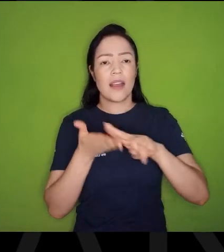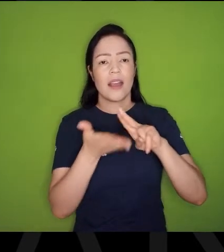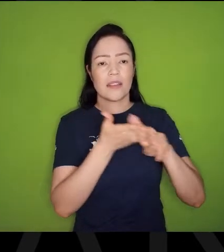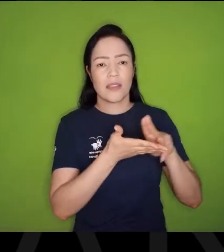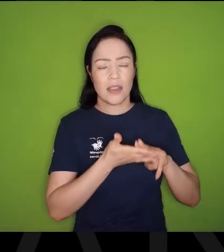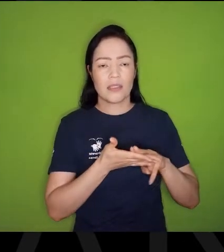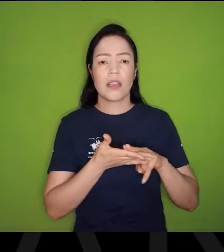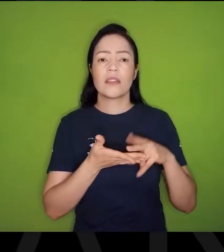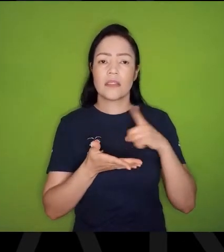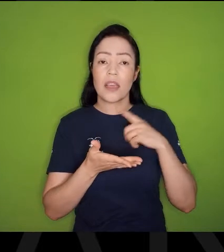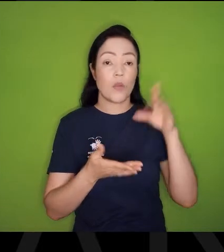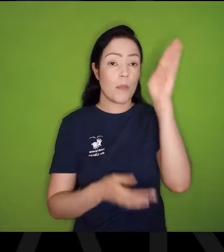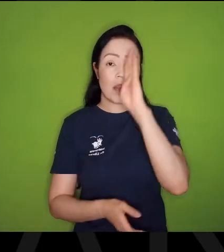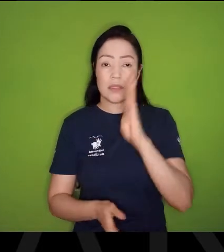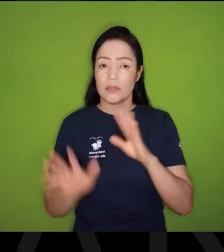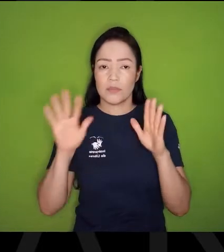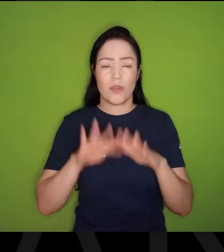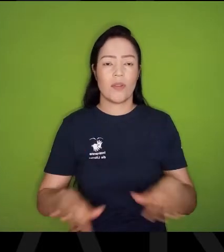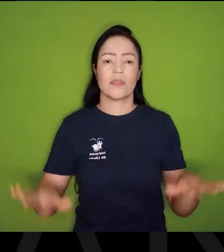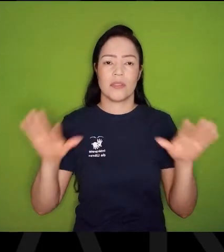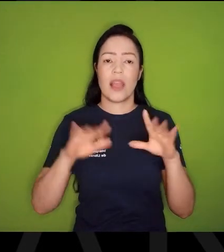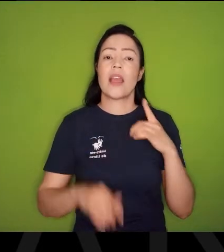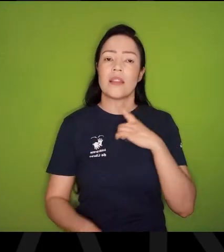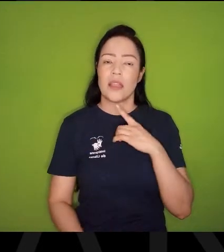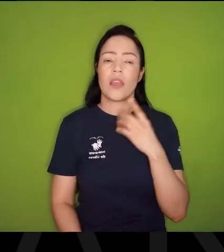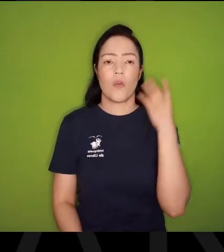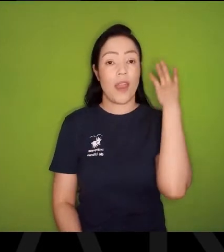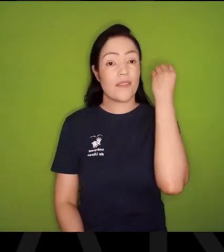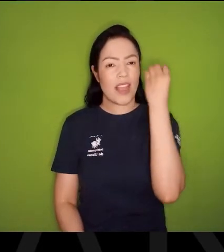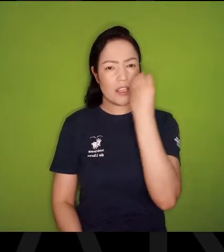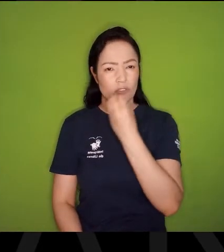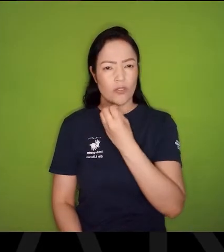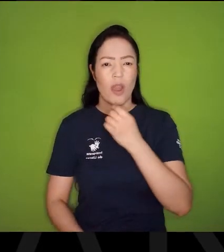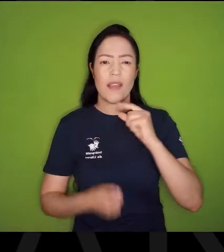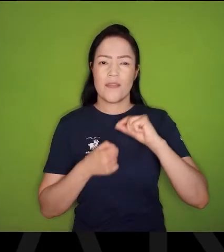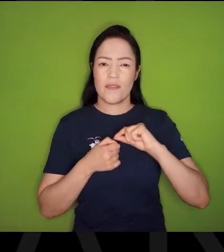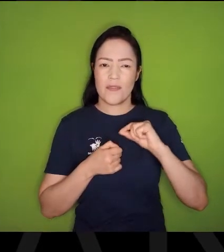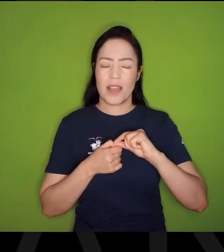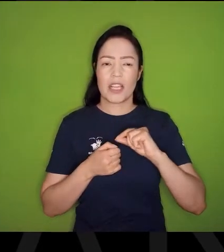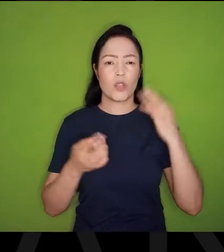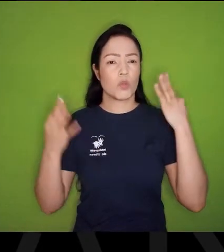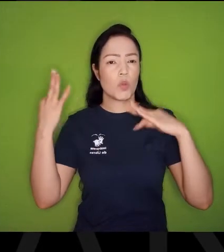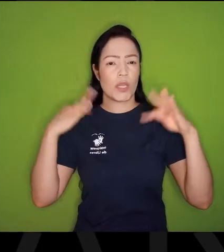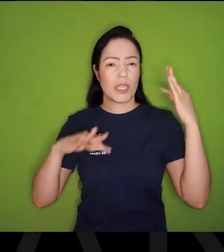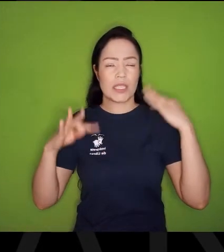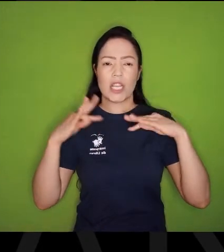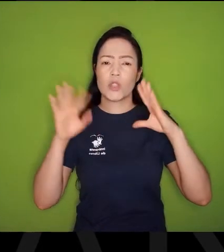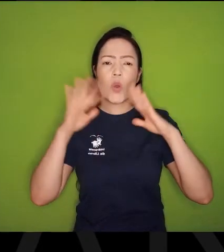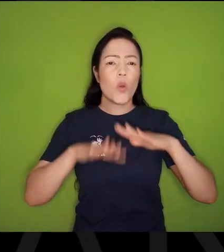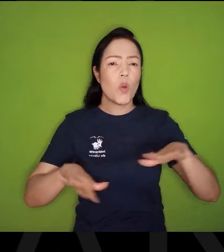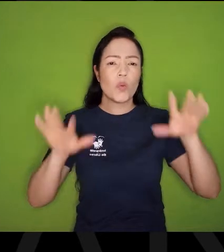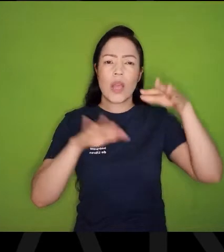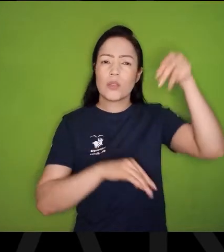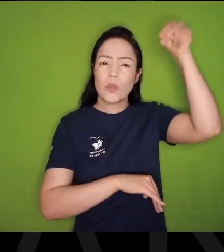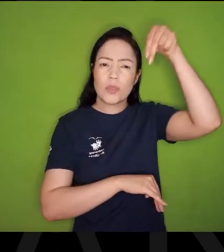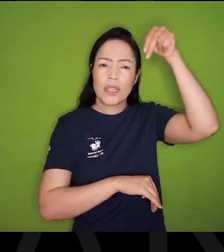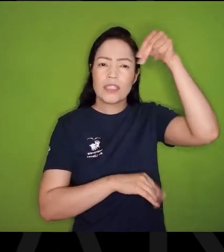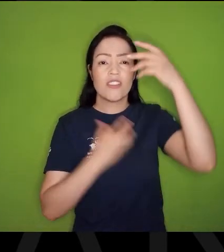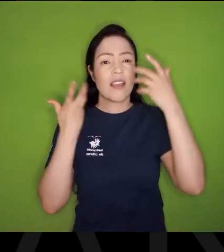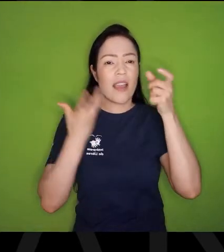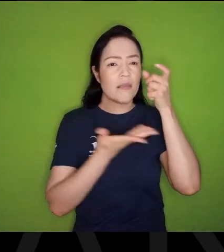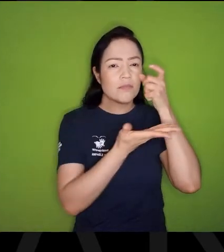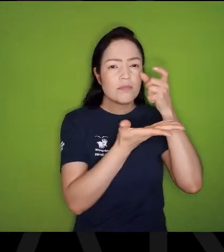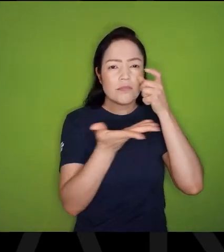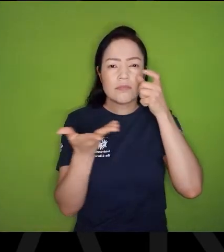Andrade, Conversando com o Brasil todo, E tem aquela viagem dele, Um turista aprendiz, Pelo Nordeste todo, Interessado na